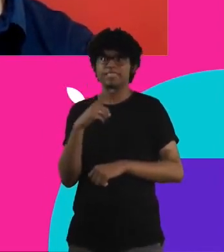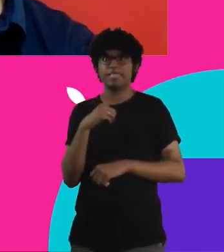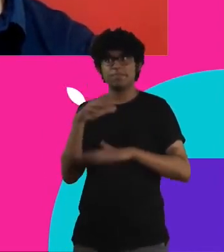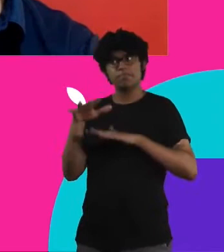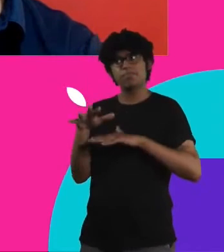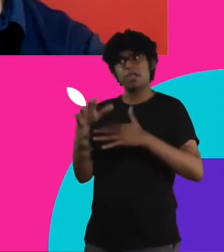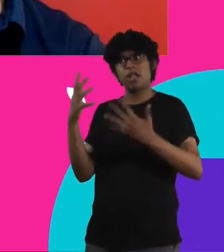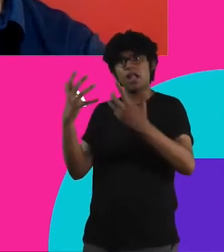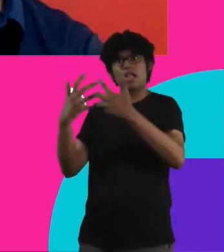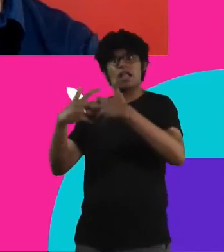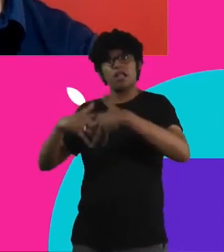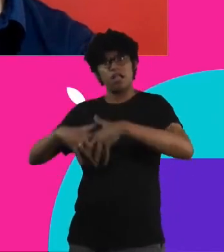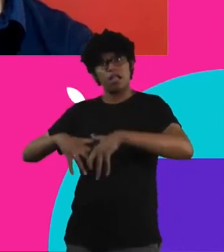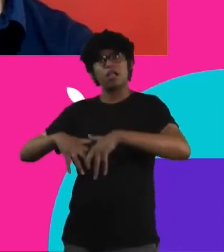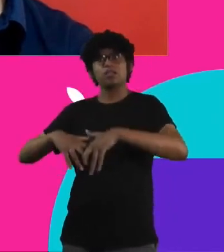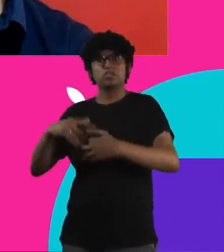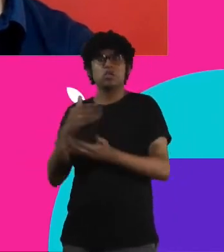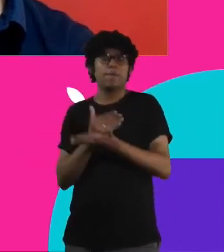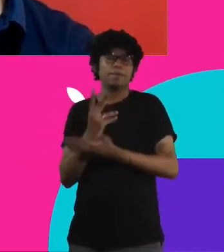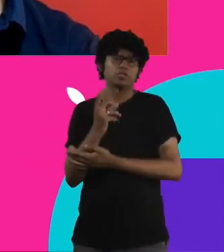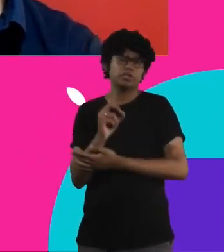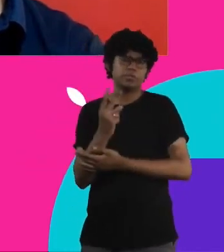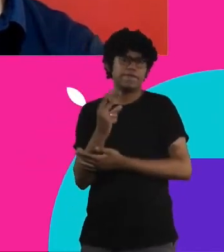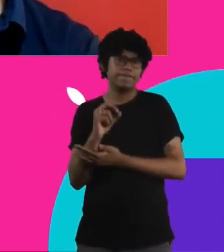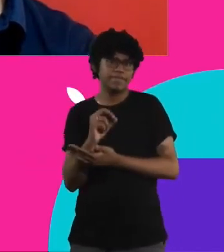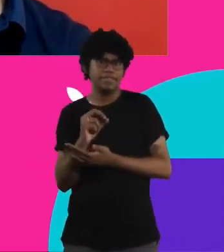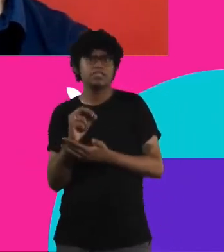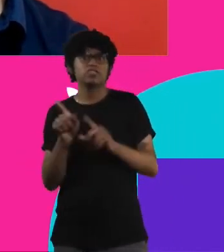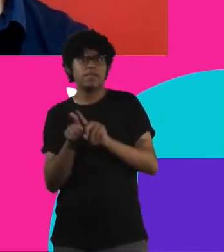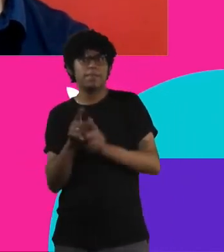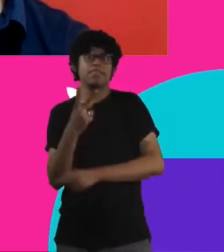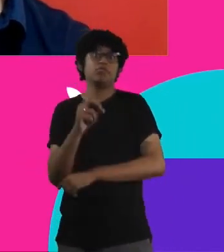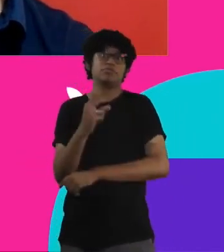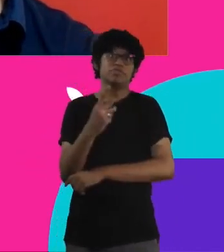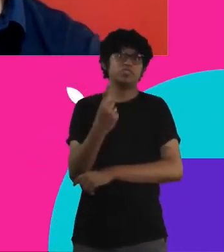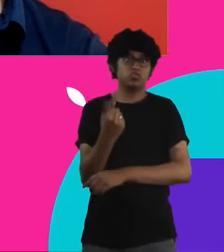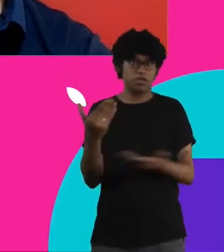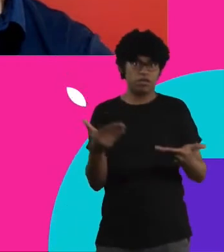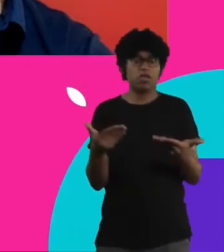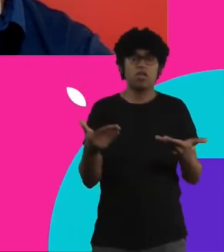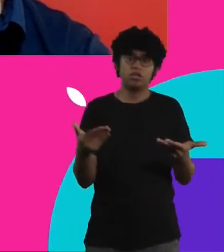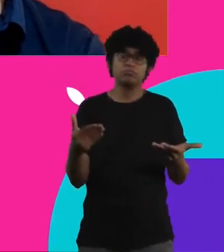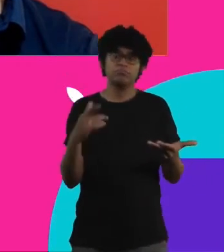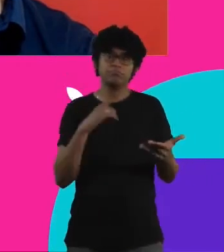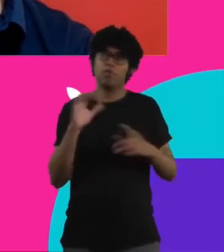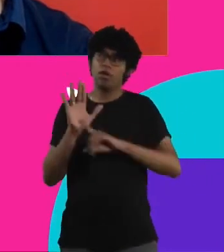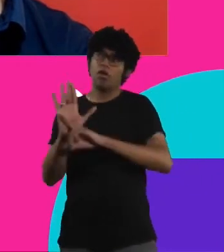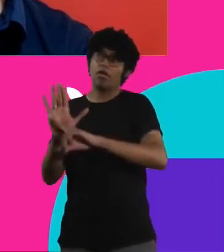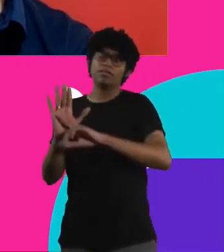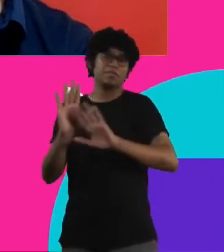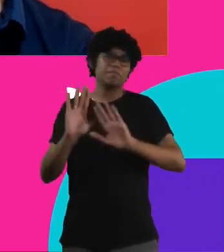passado, 2020, ainda no começo de 2021, e essa articulação de ajuda humanitária emergencial está sendo